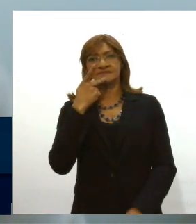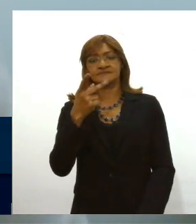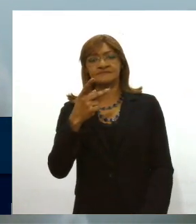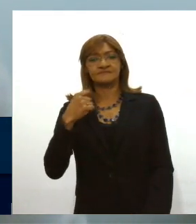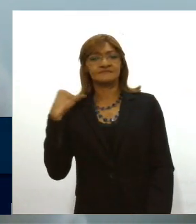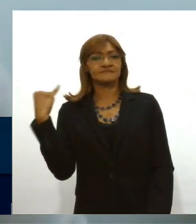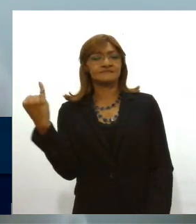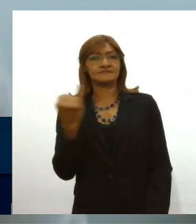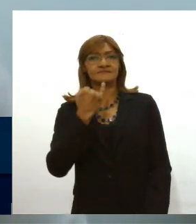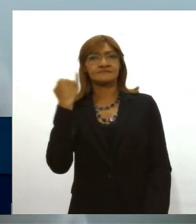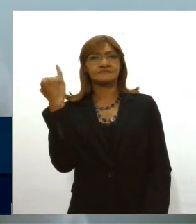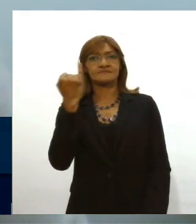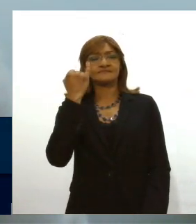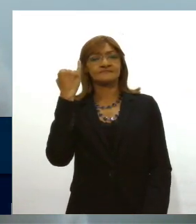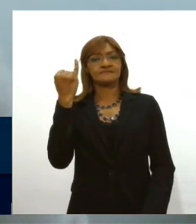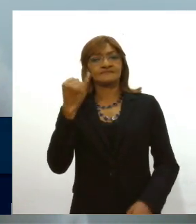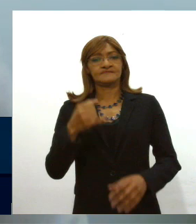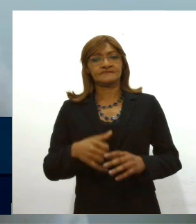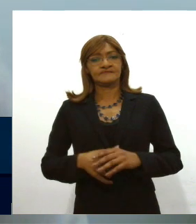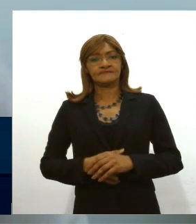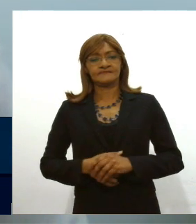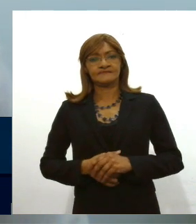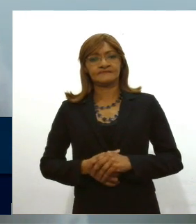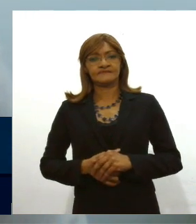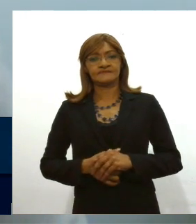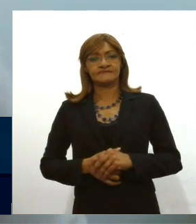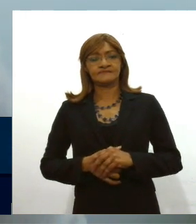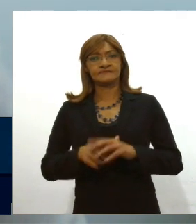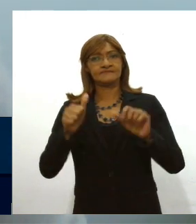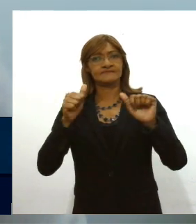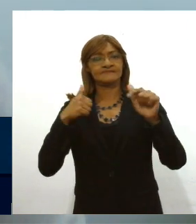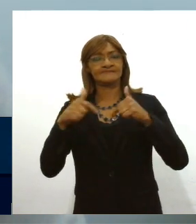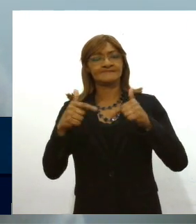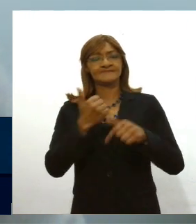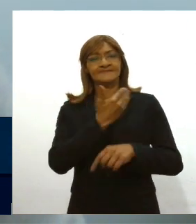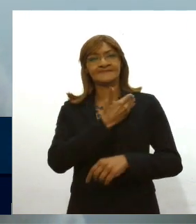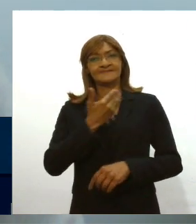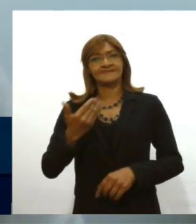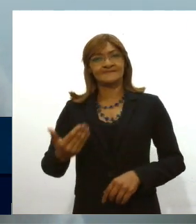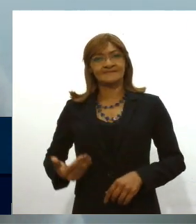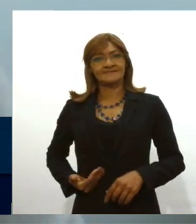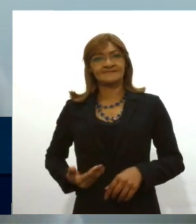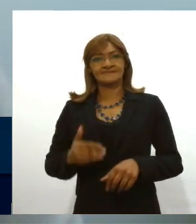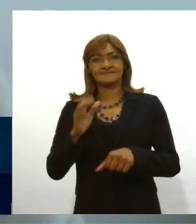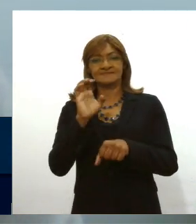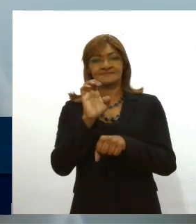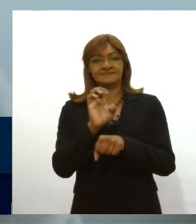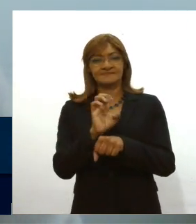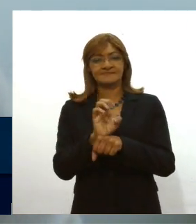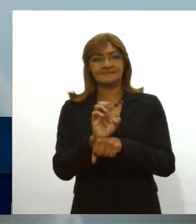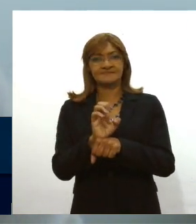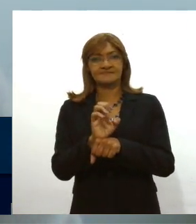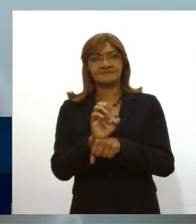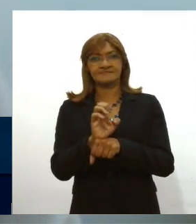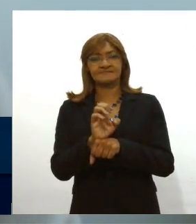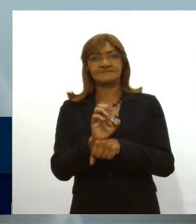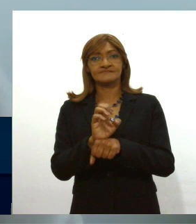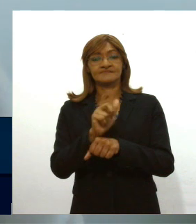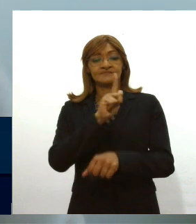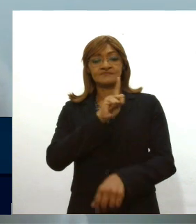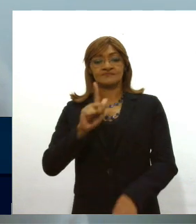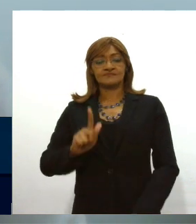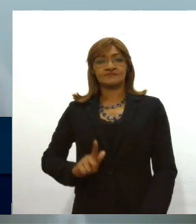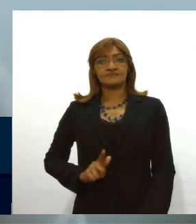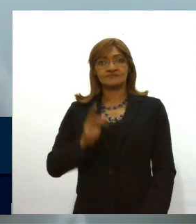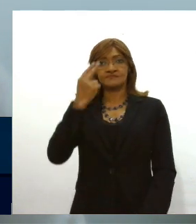no dia de hoje a ação do governo do estado o governador Belivaldo Chagas estará hoje